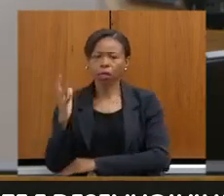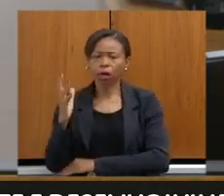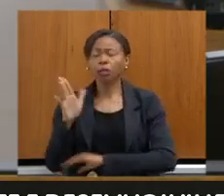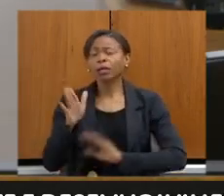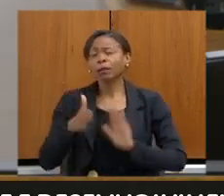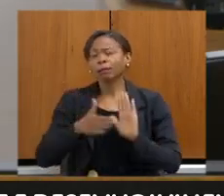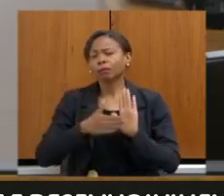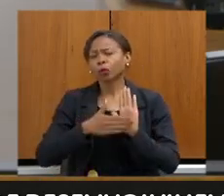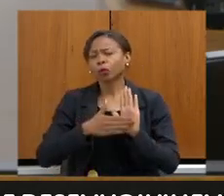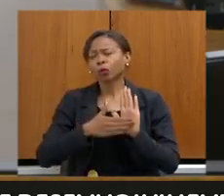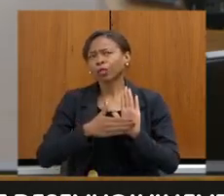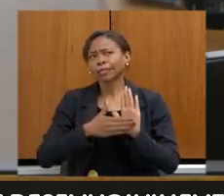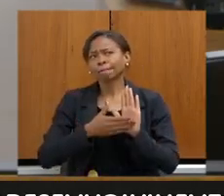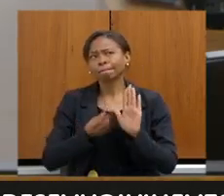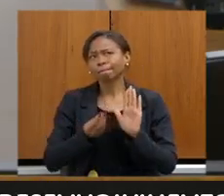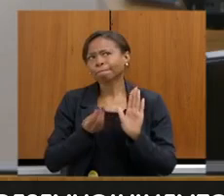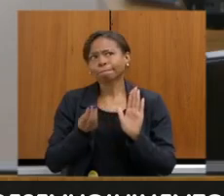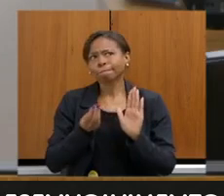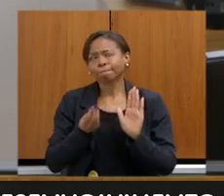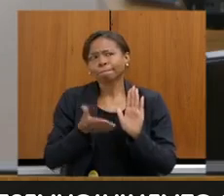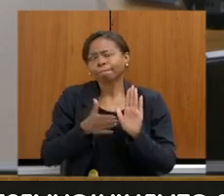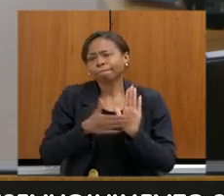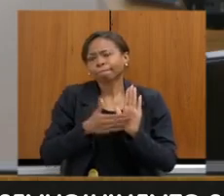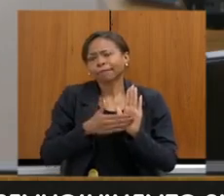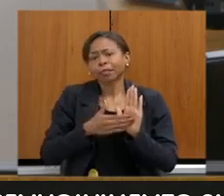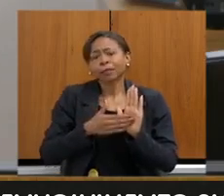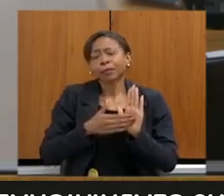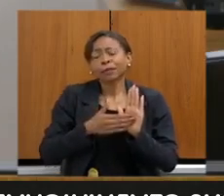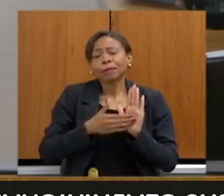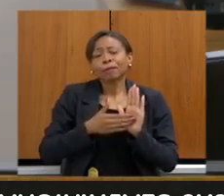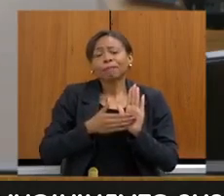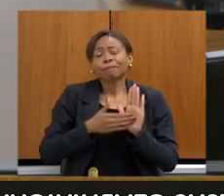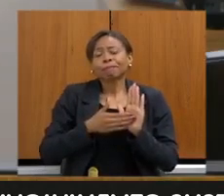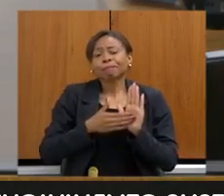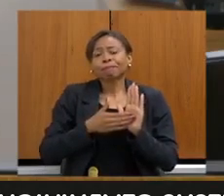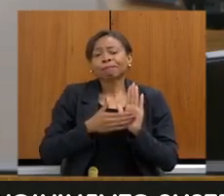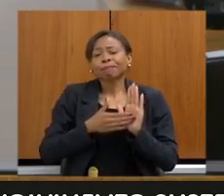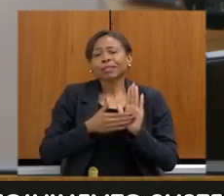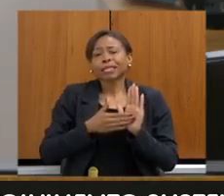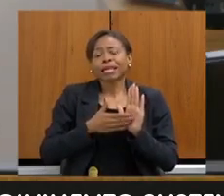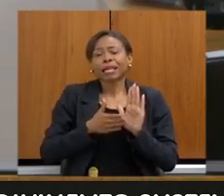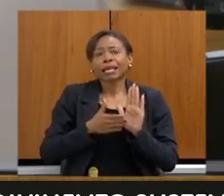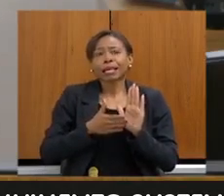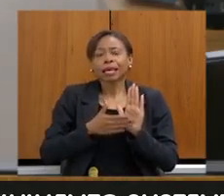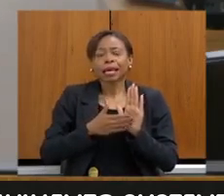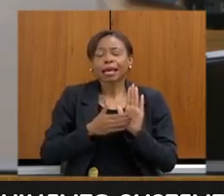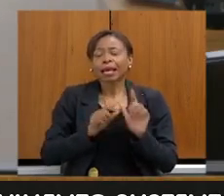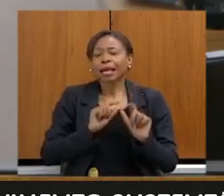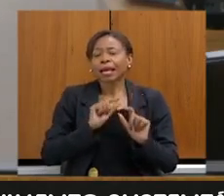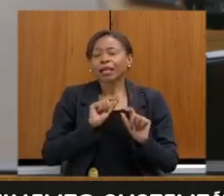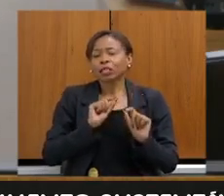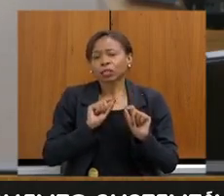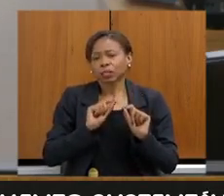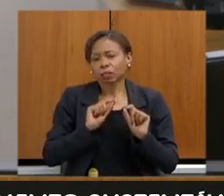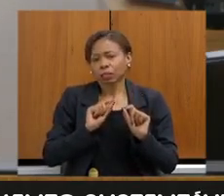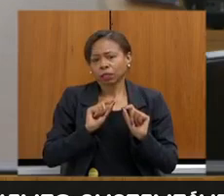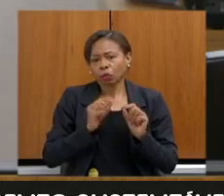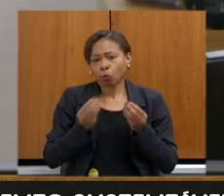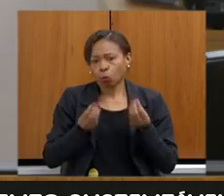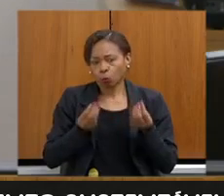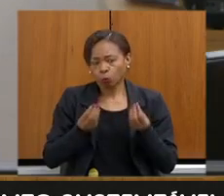forma que não onerasse mais, a nossa proposta tem sido na linha, e aí eu queria,